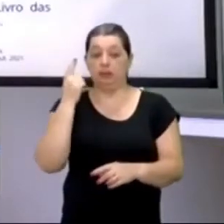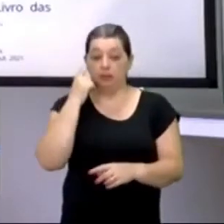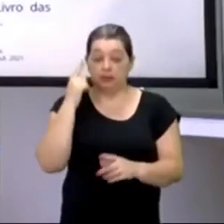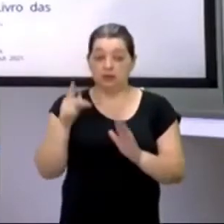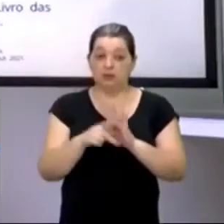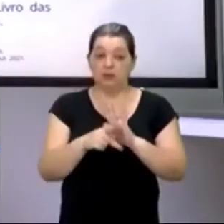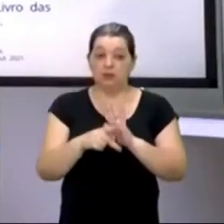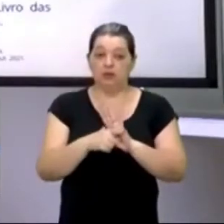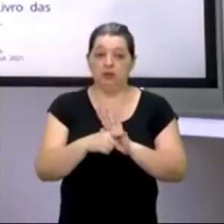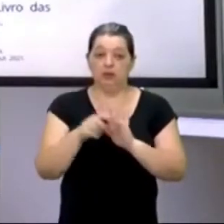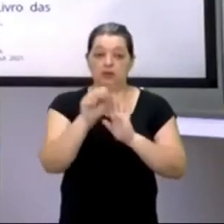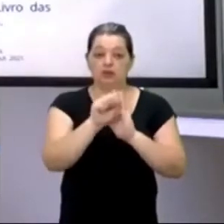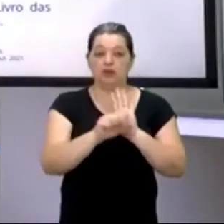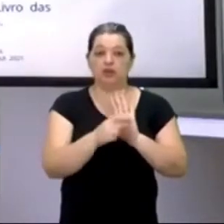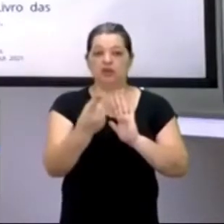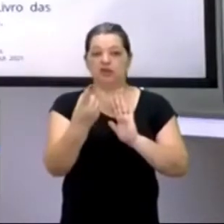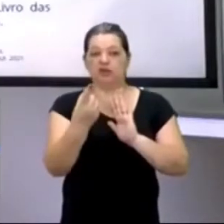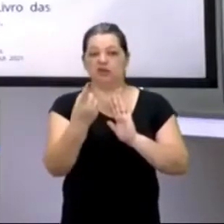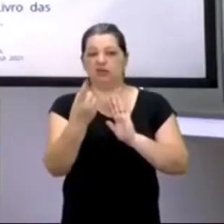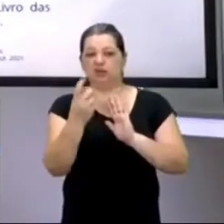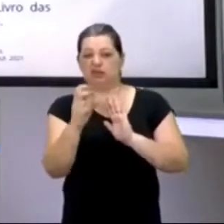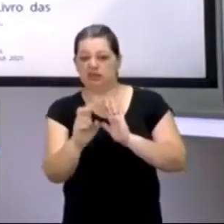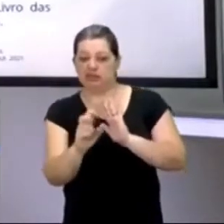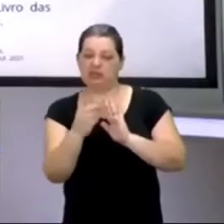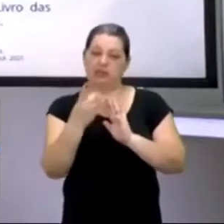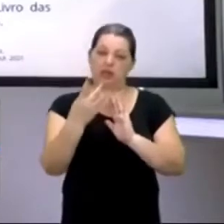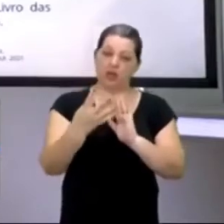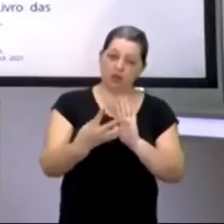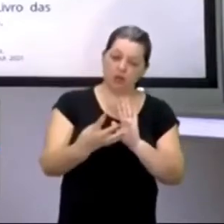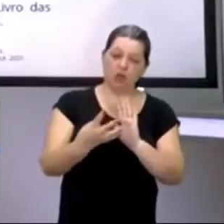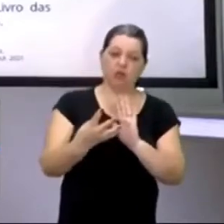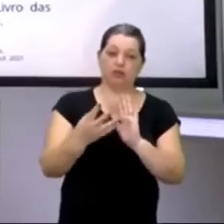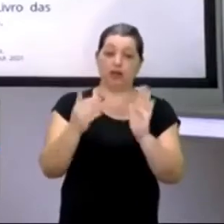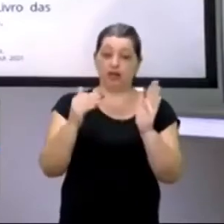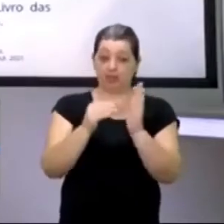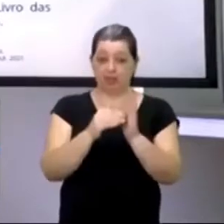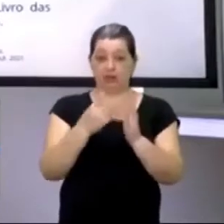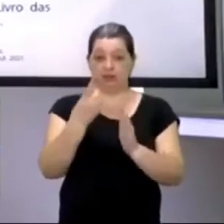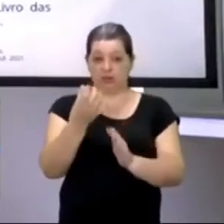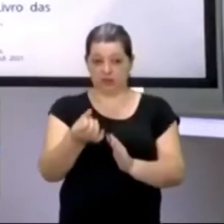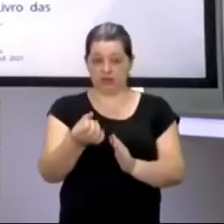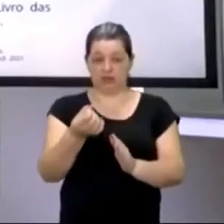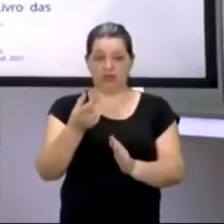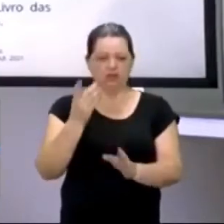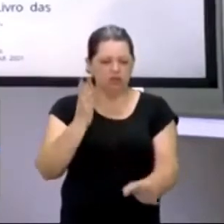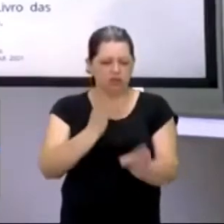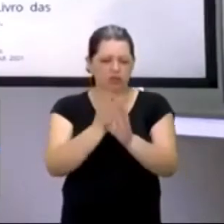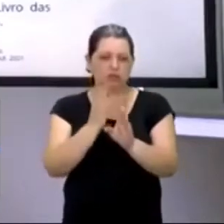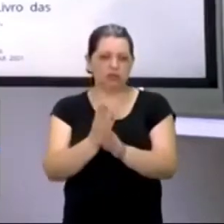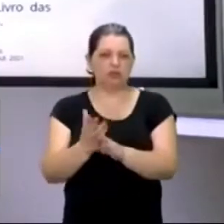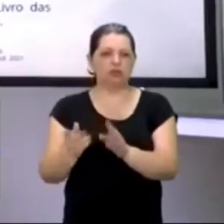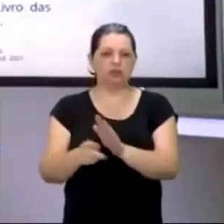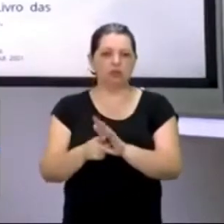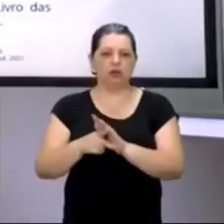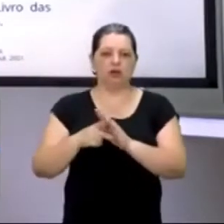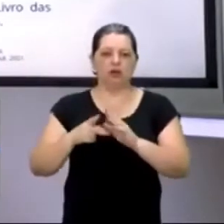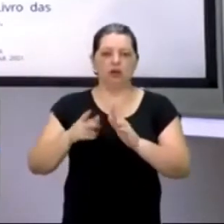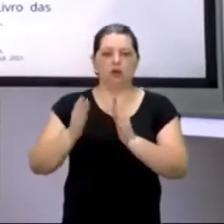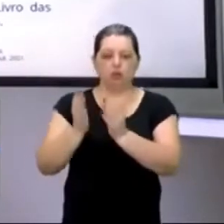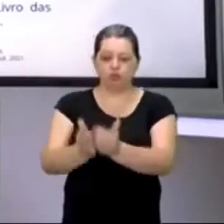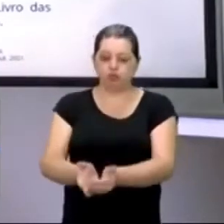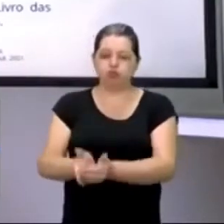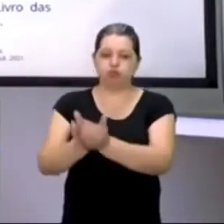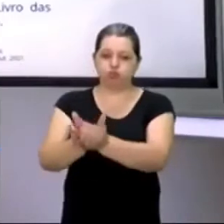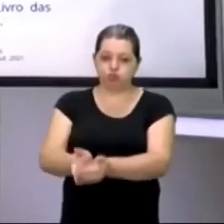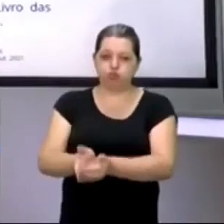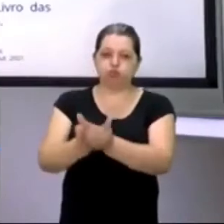século XV, século XIV, onde eles foram descobrindo que cada vez mais para longe do oceano, cada vez mais para